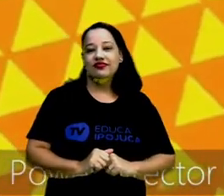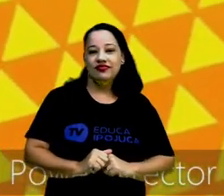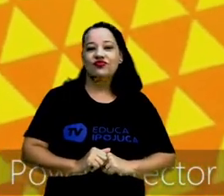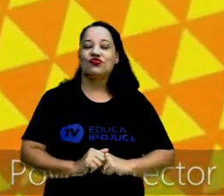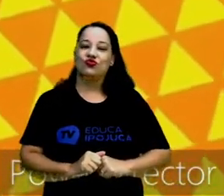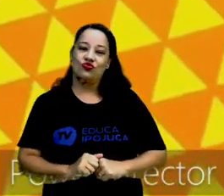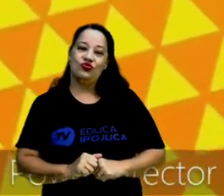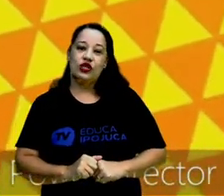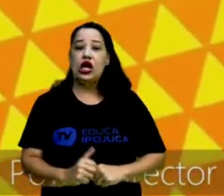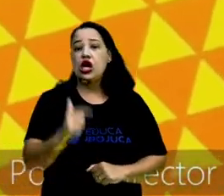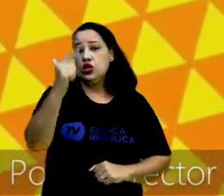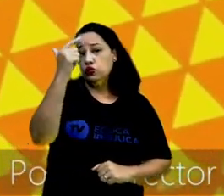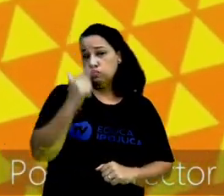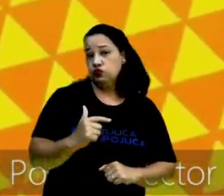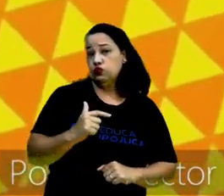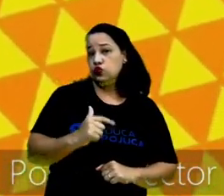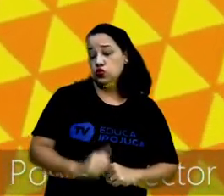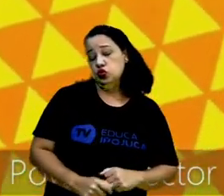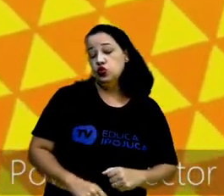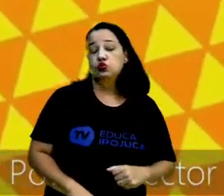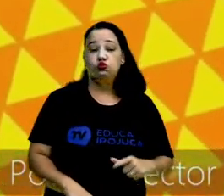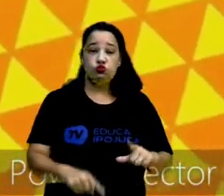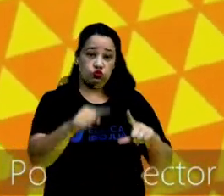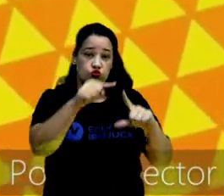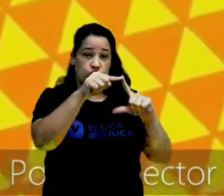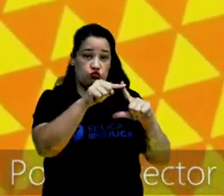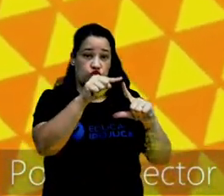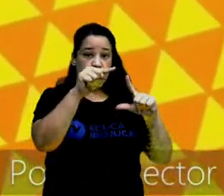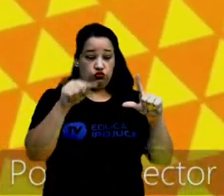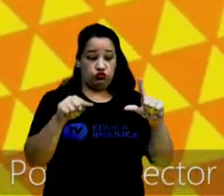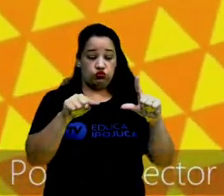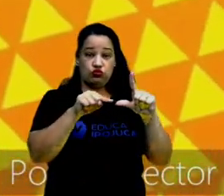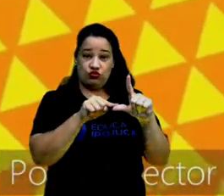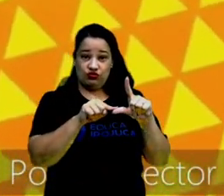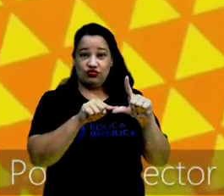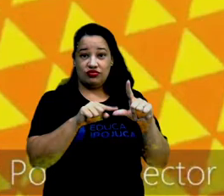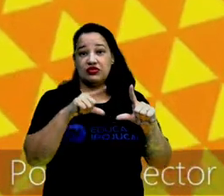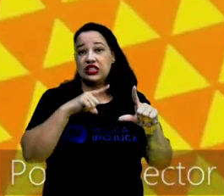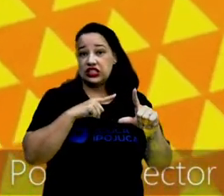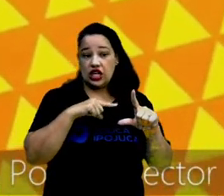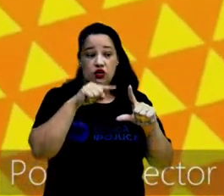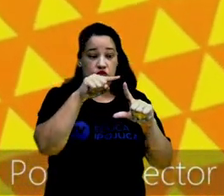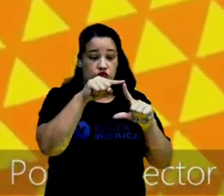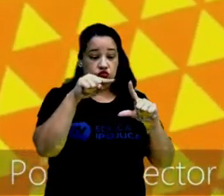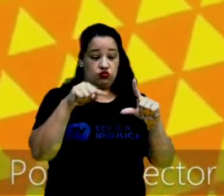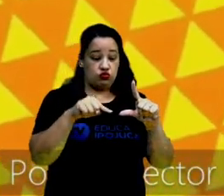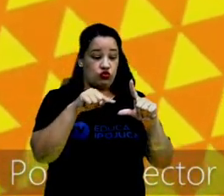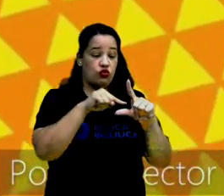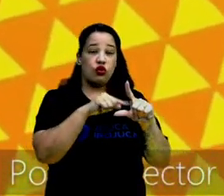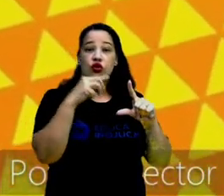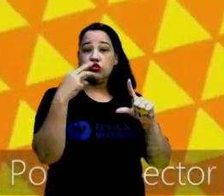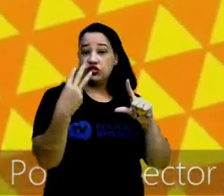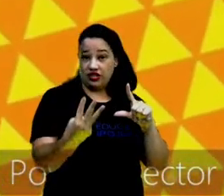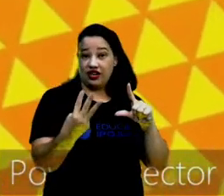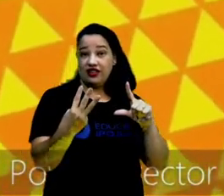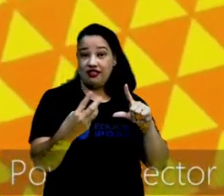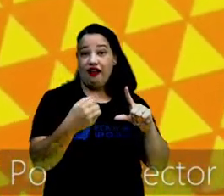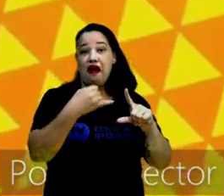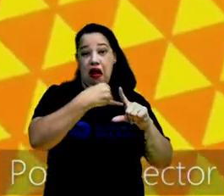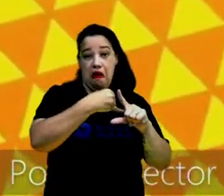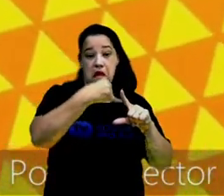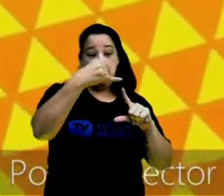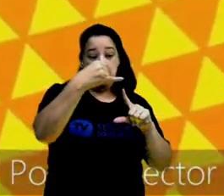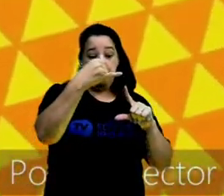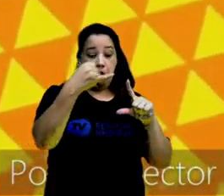Eu sou o triângulo, tenho três pontinhas, ligadas umas nas outras, por uma reta linha.